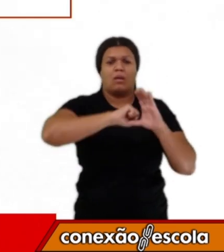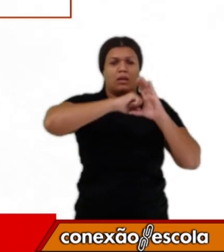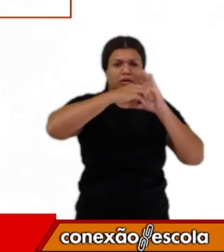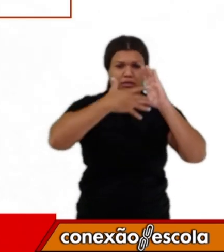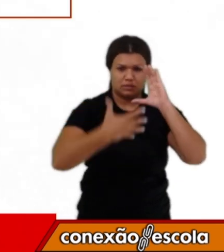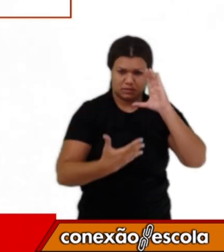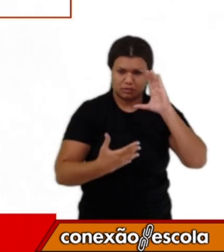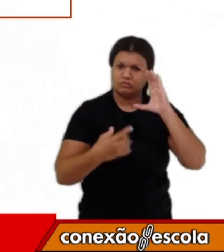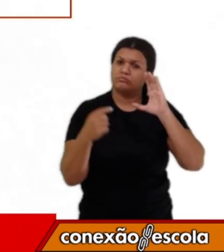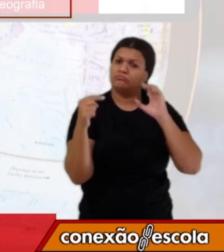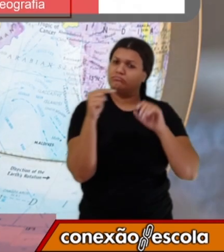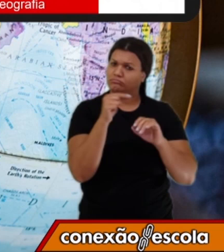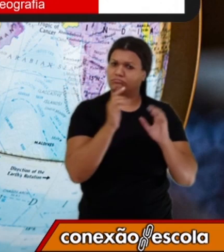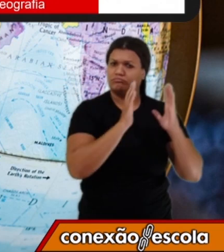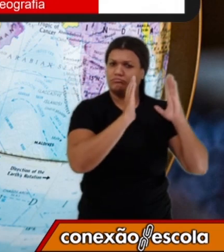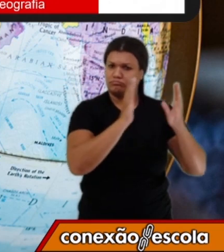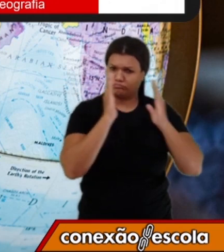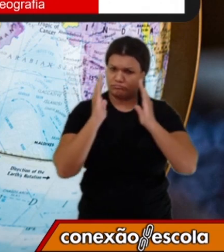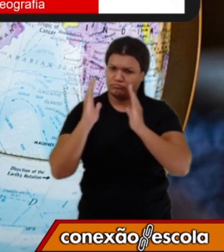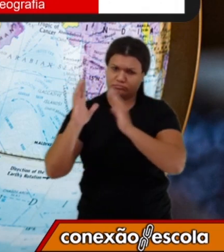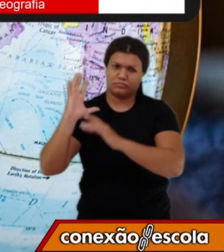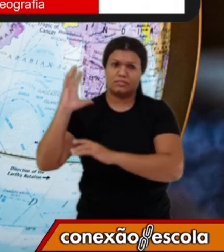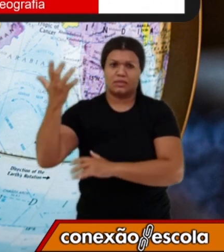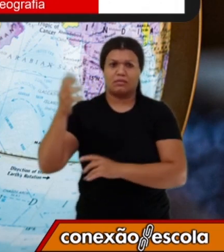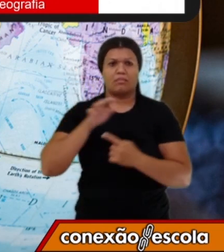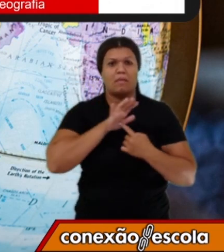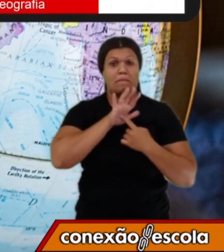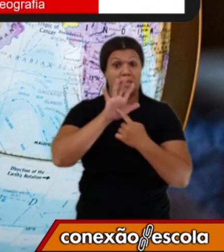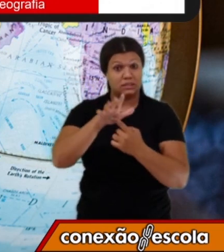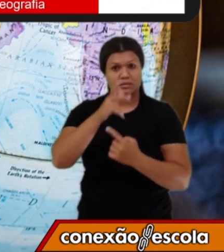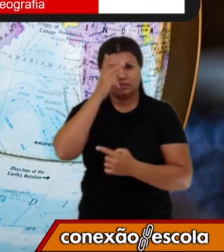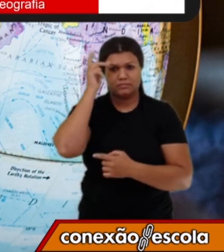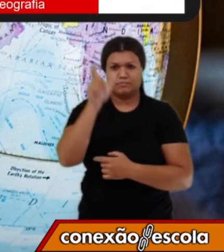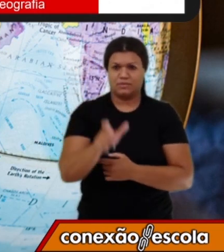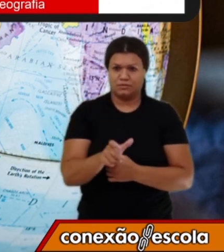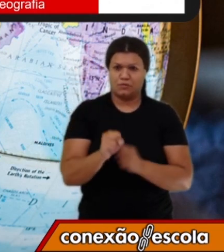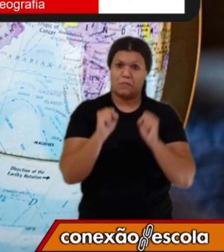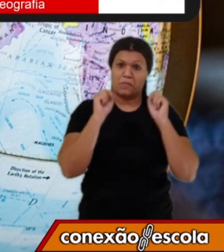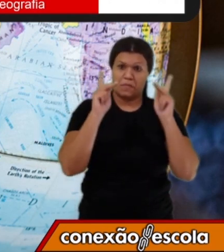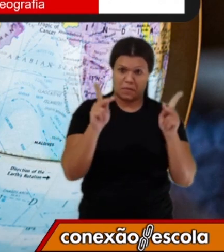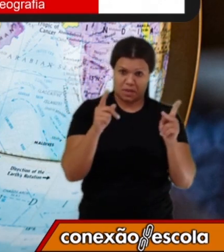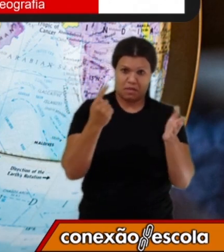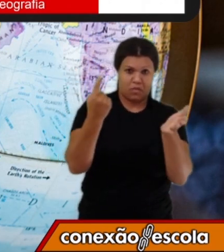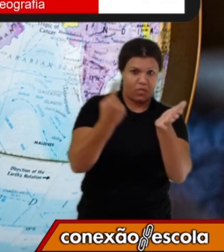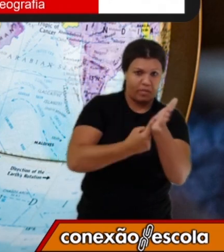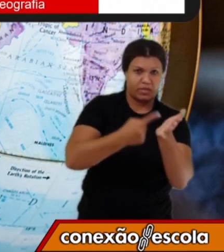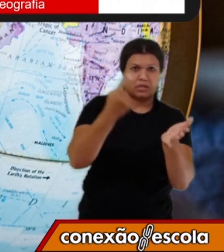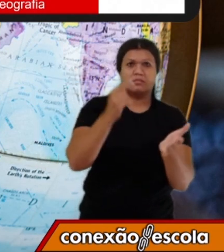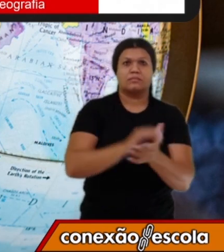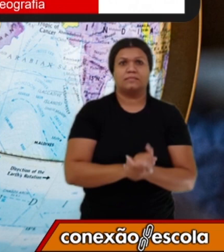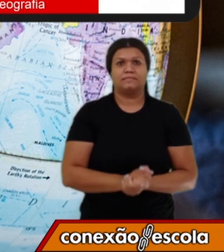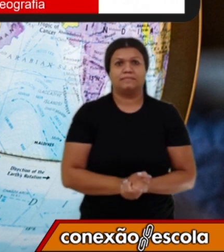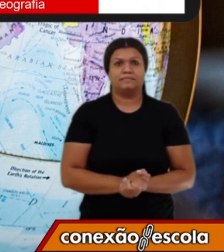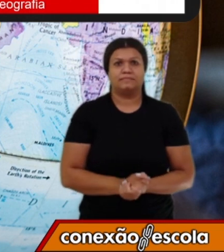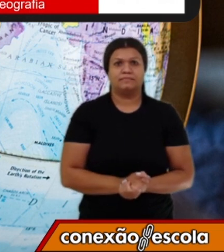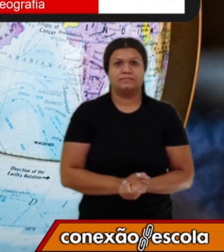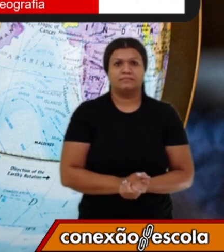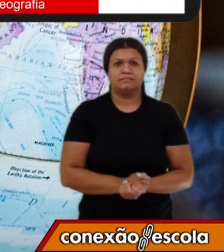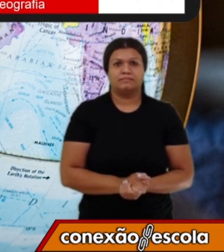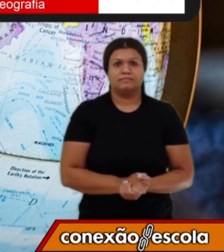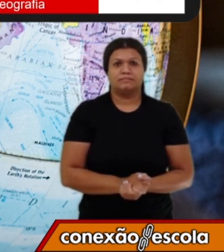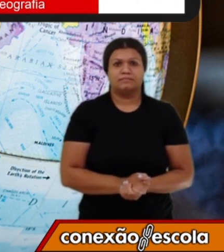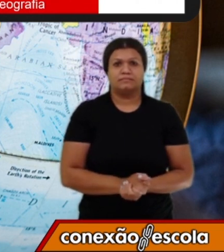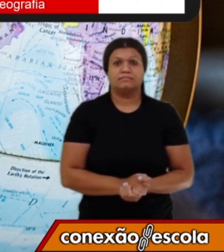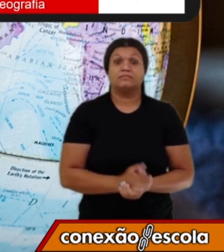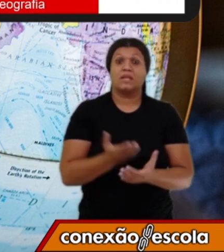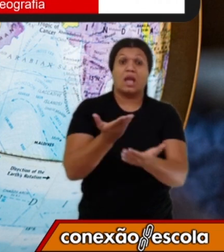estação do ano e apresentar para essa pessoa. Beleza? Combinado? Meus queridos,